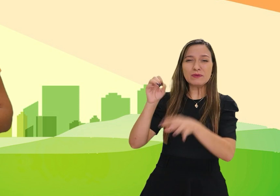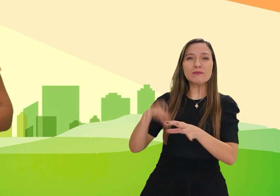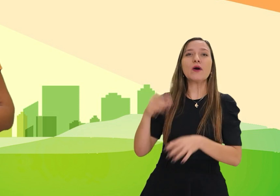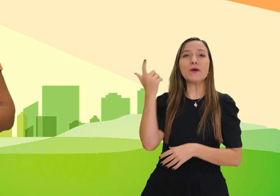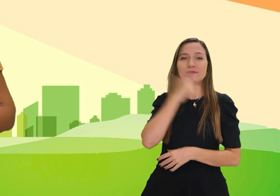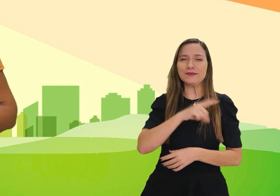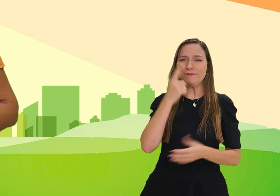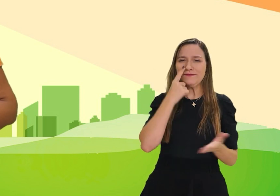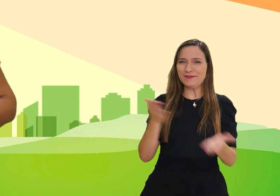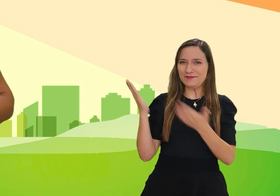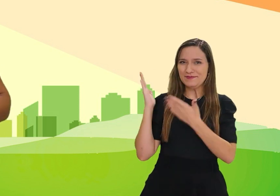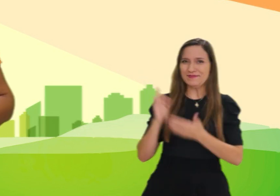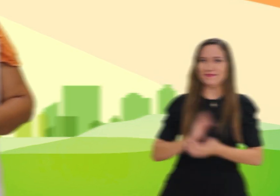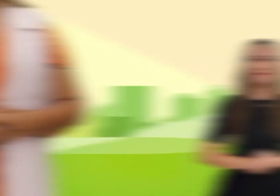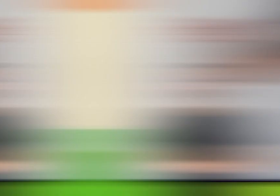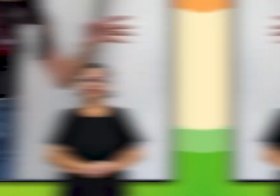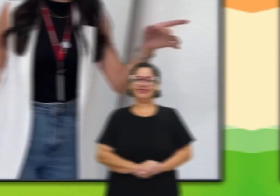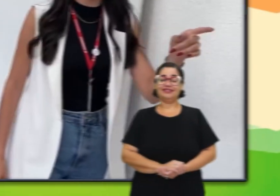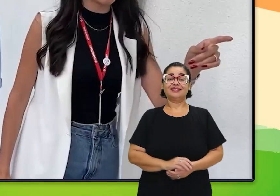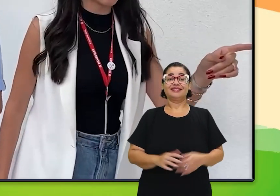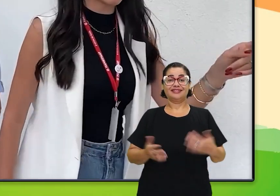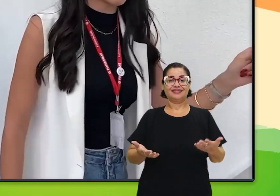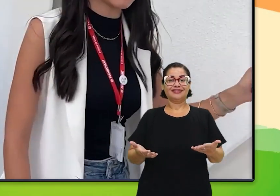É muita coisa. Vejam só.